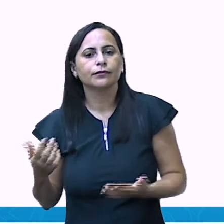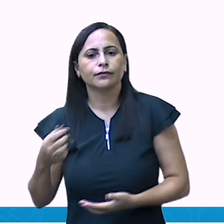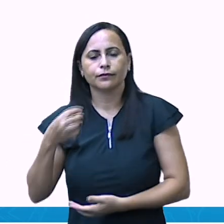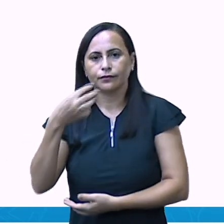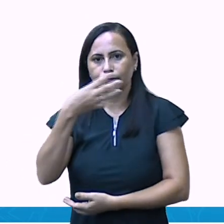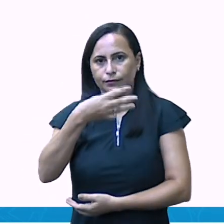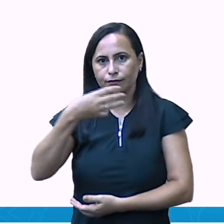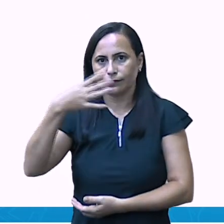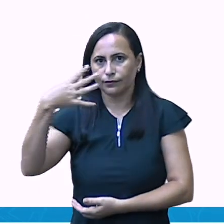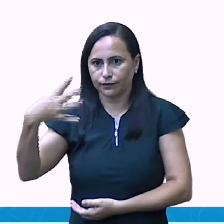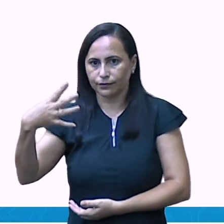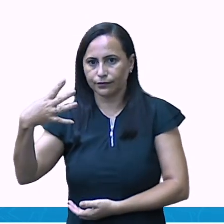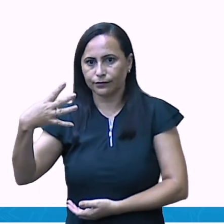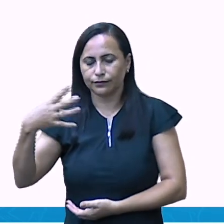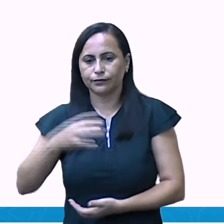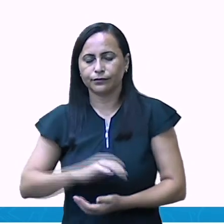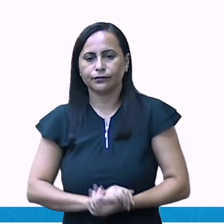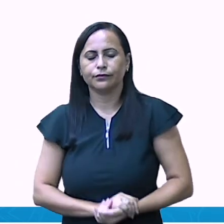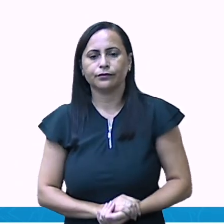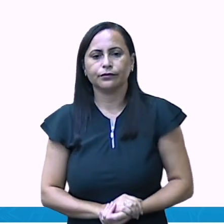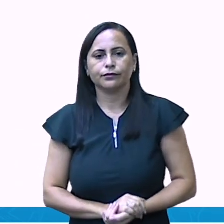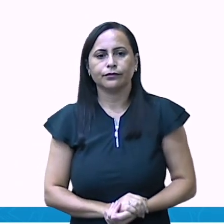Trinta e quatro.